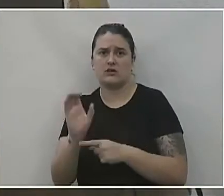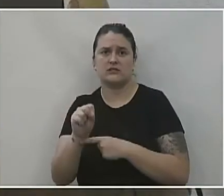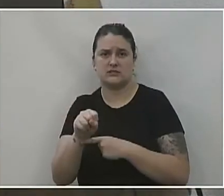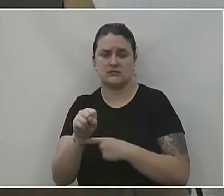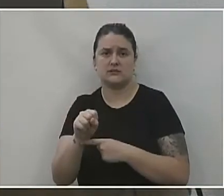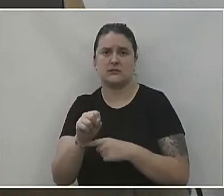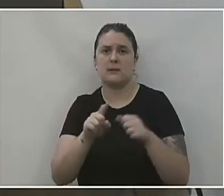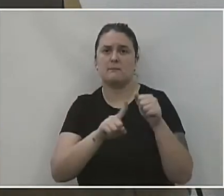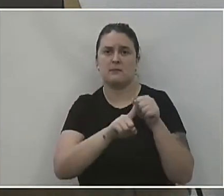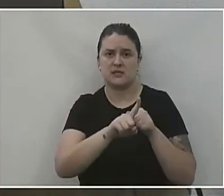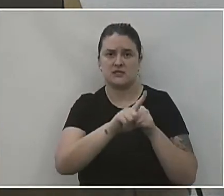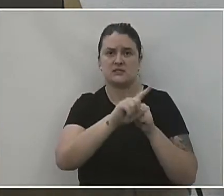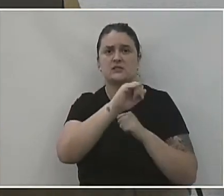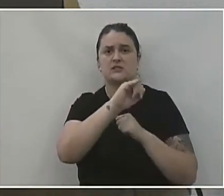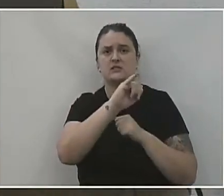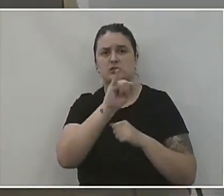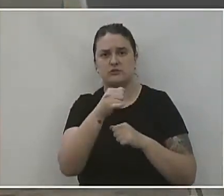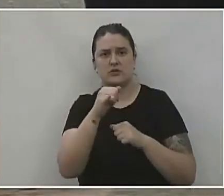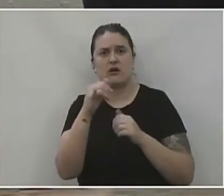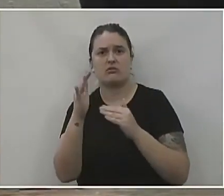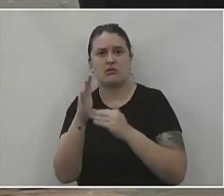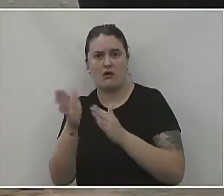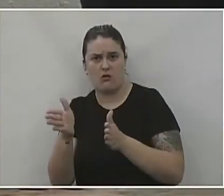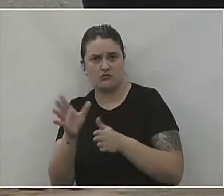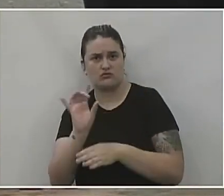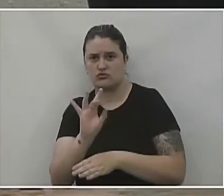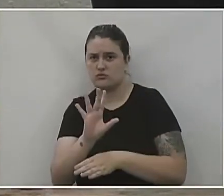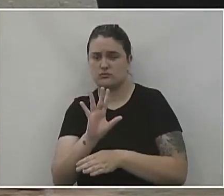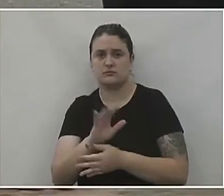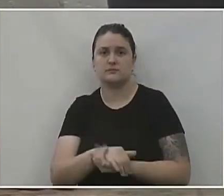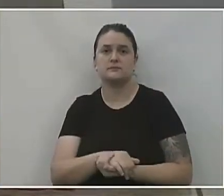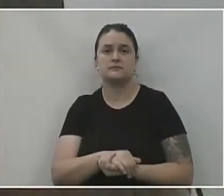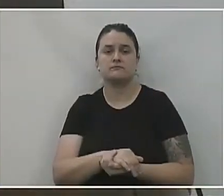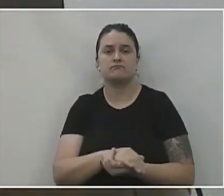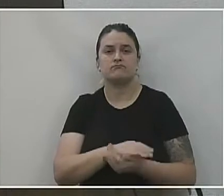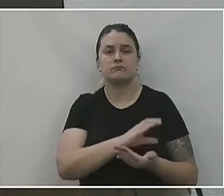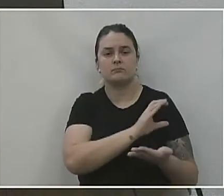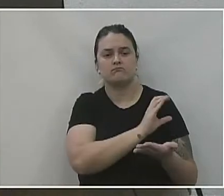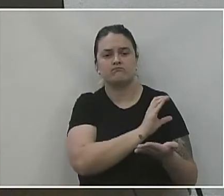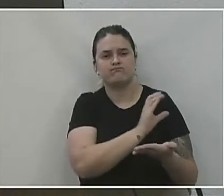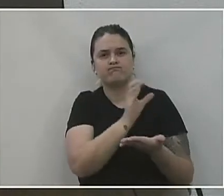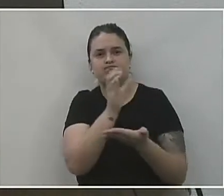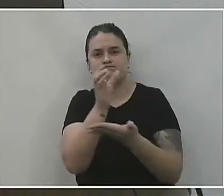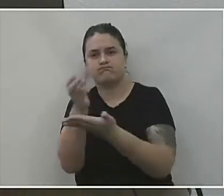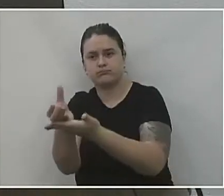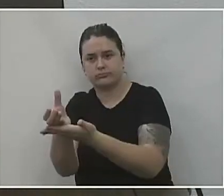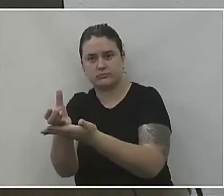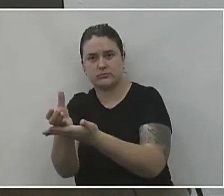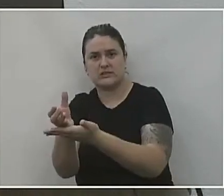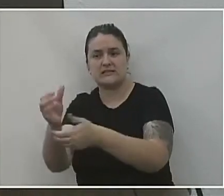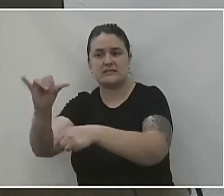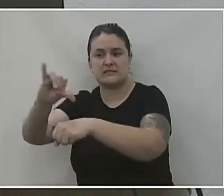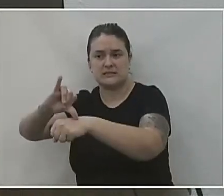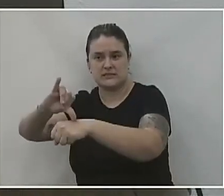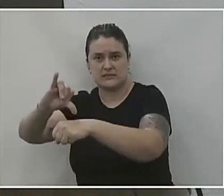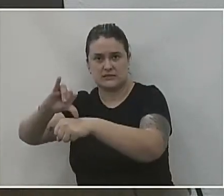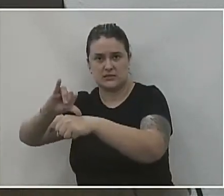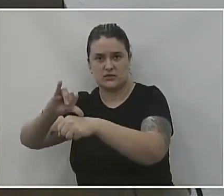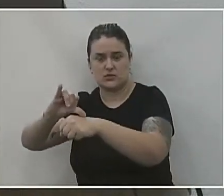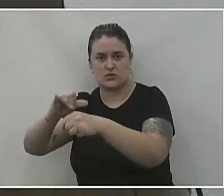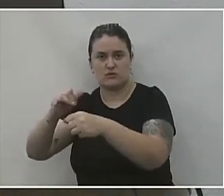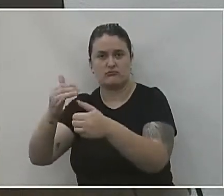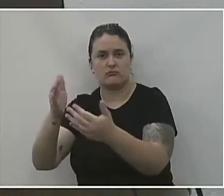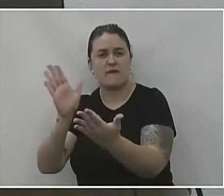Desses meses de janeiro, fevereiro e março? Somente isso. Tá. E foi destinada diretamente para o centro de enfrentamento. Então,